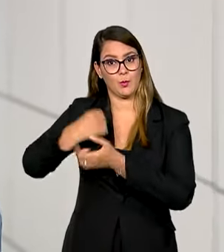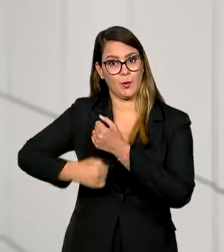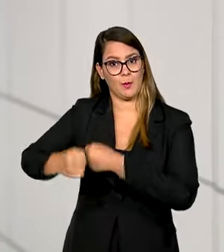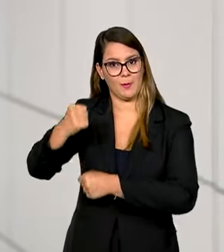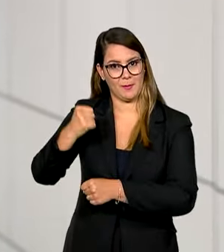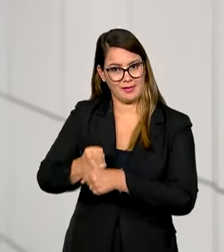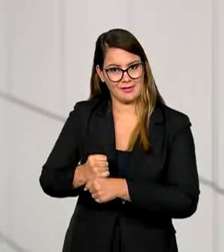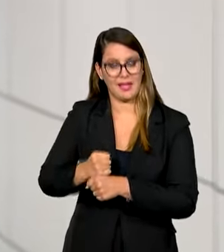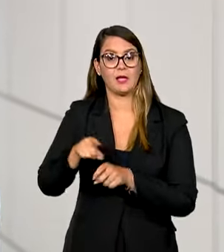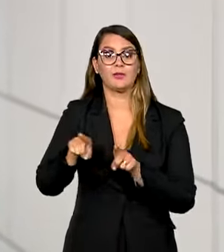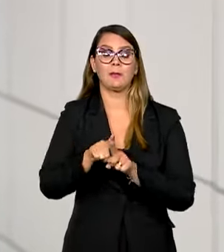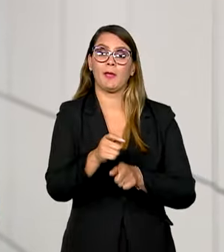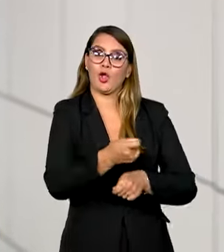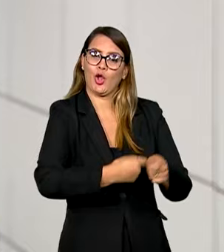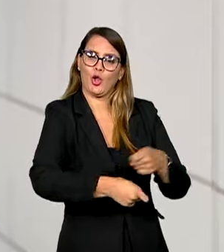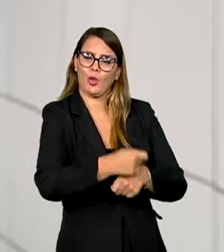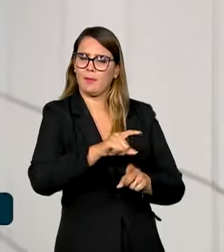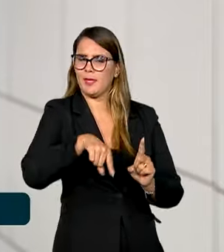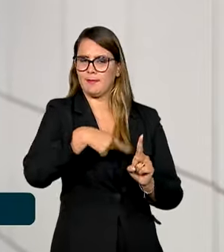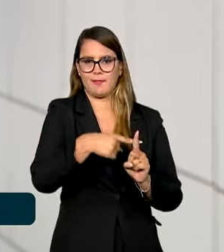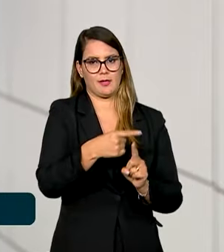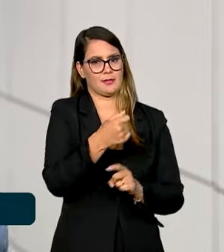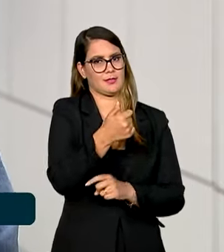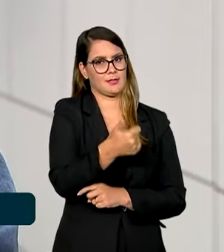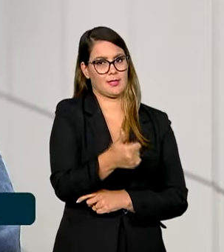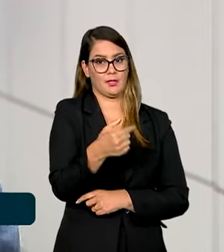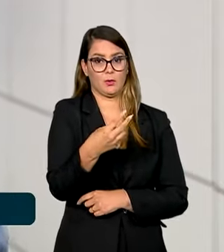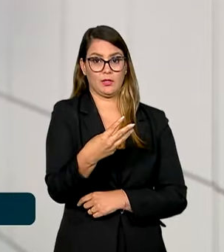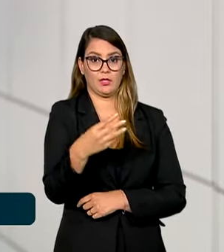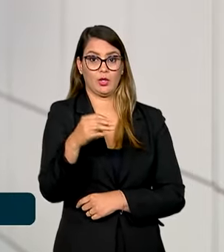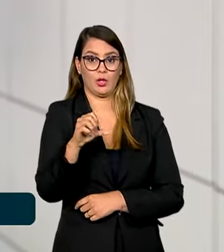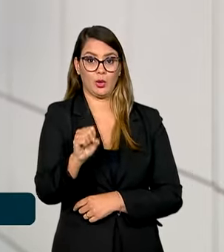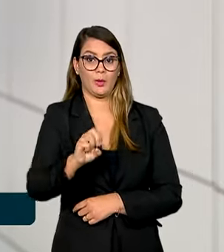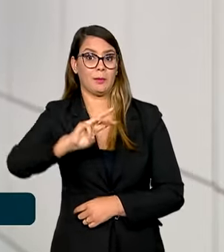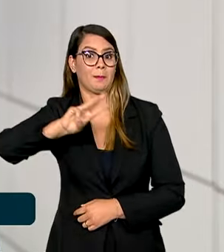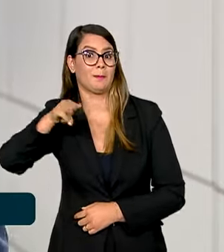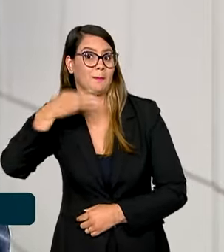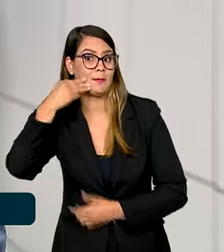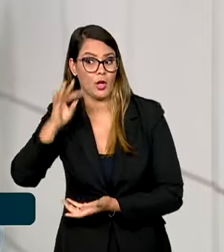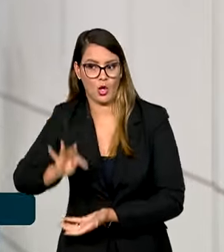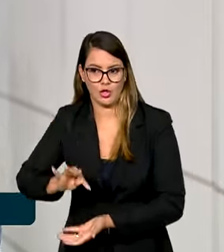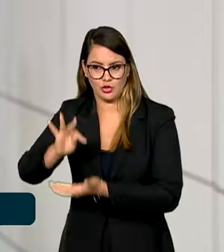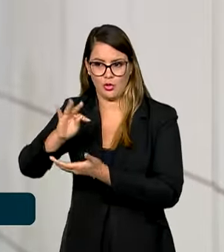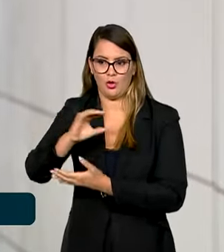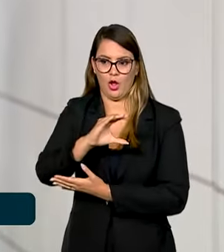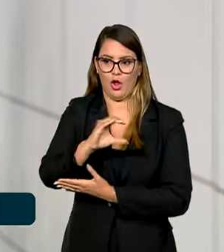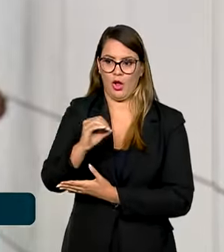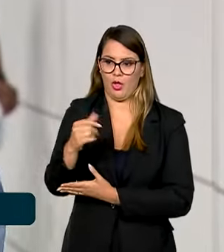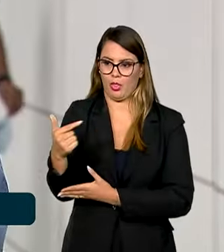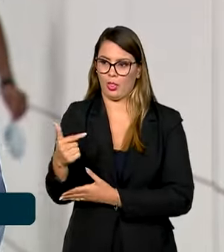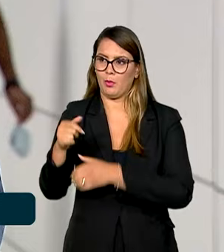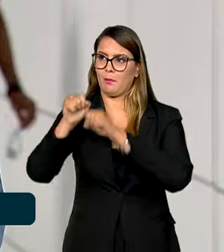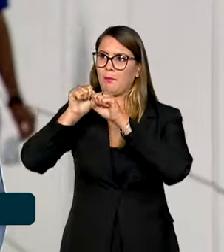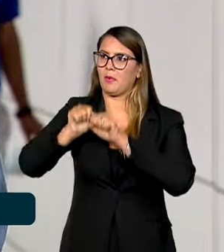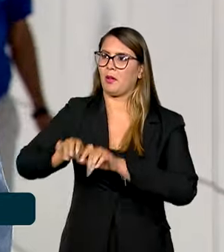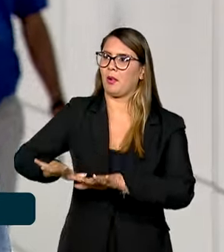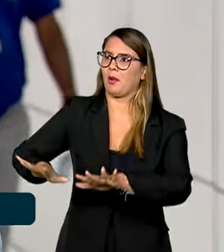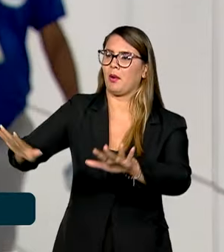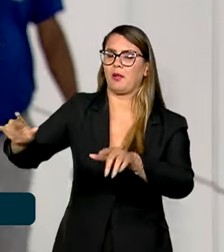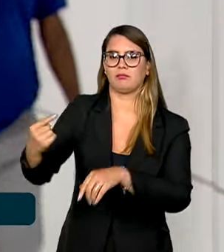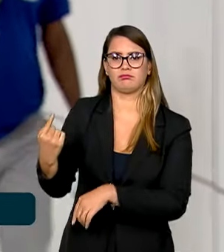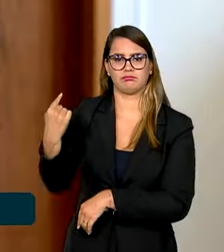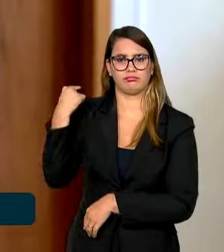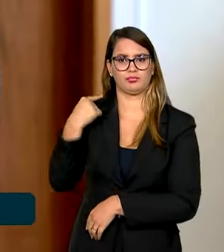e uma economia de mais de 138 milhões de toneladas de CO2 equivalente desde